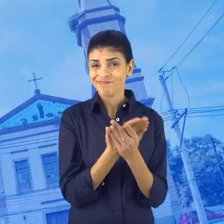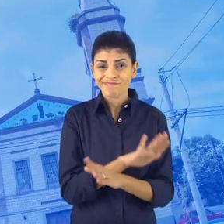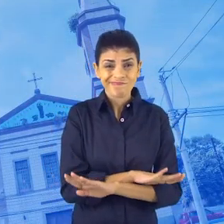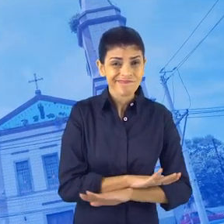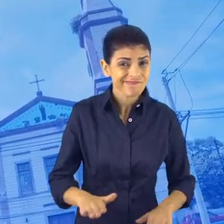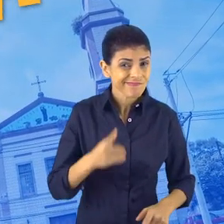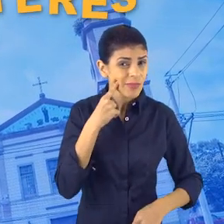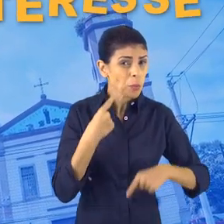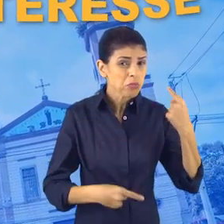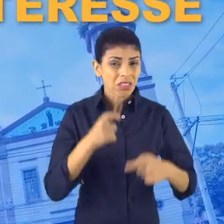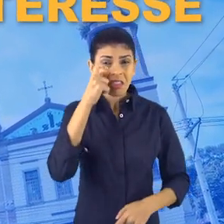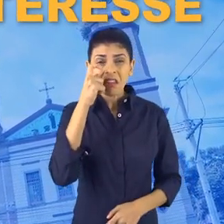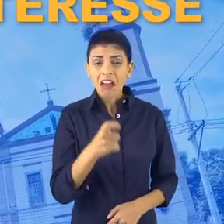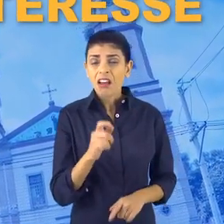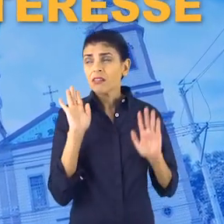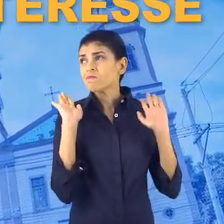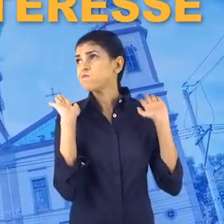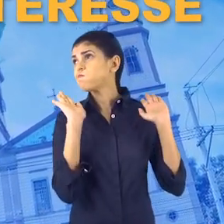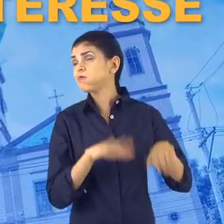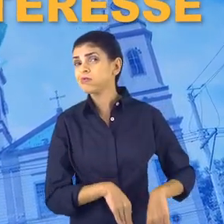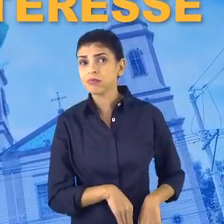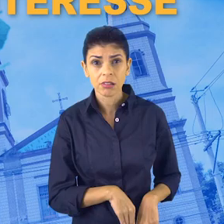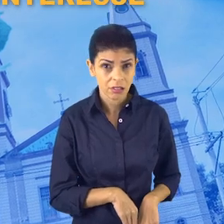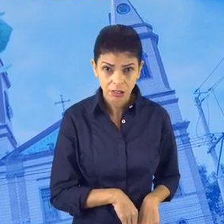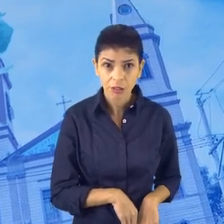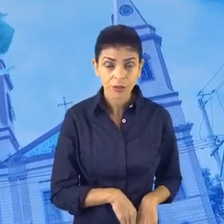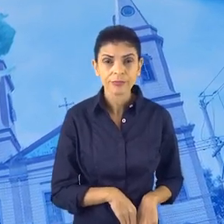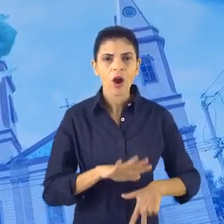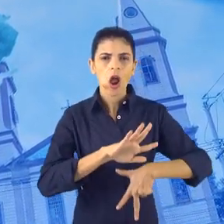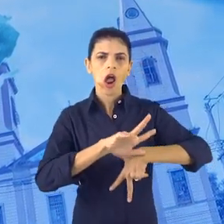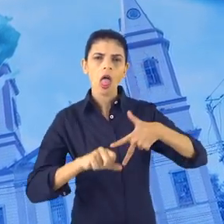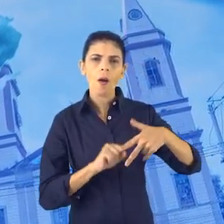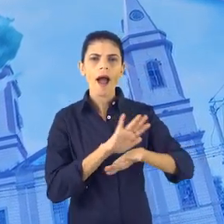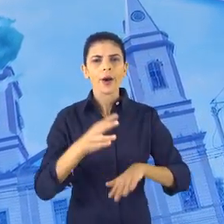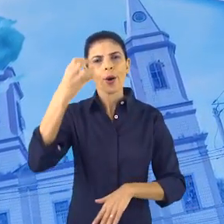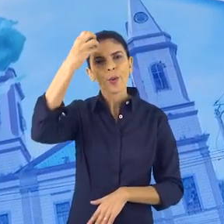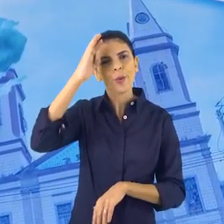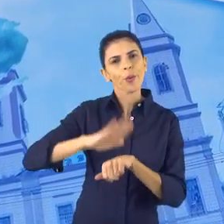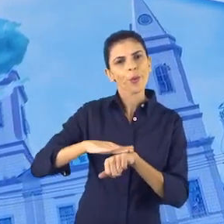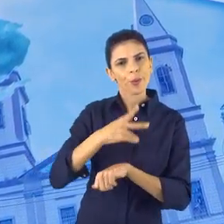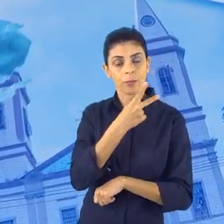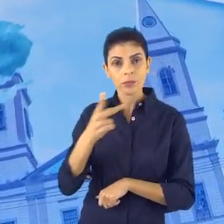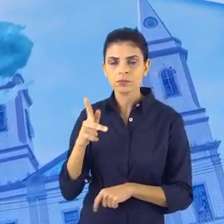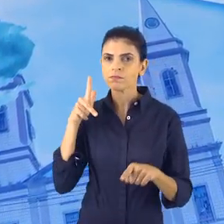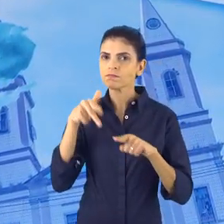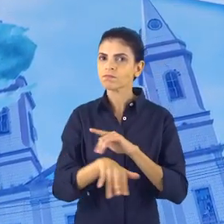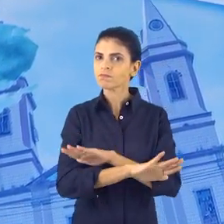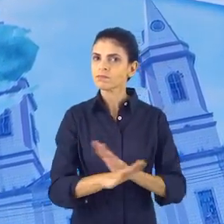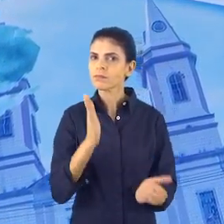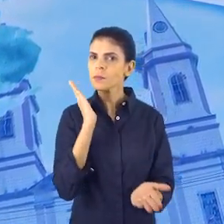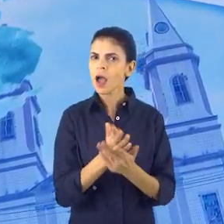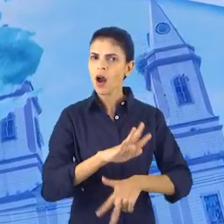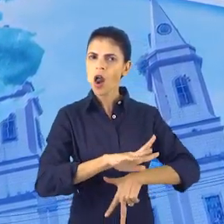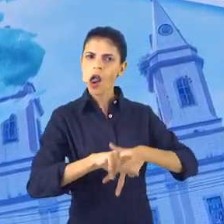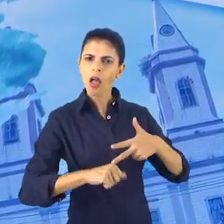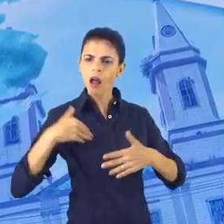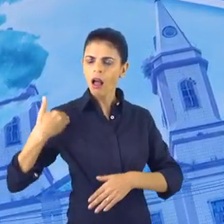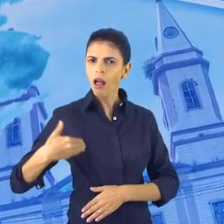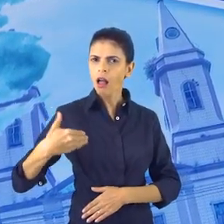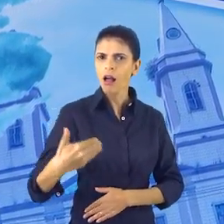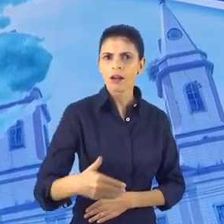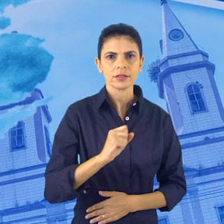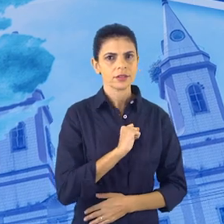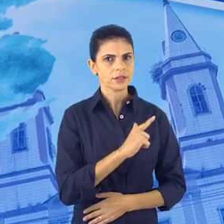descrédito, a falta de interesse pela política, por causa dos corruptos. Temos que interromper esse ciclo de